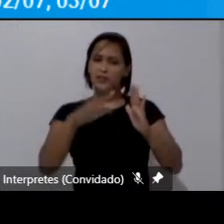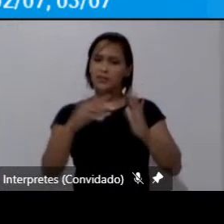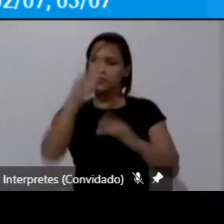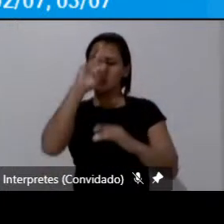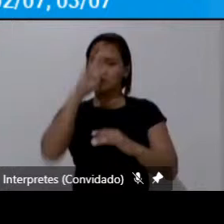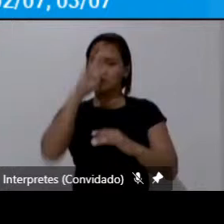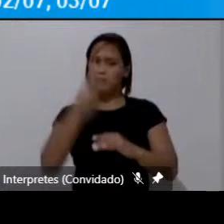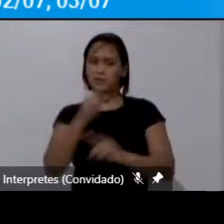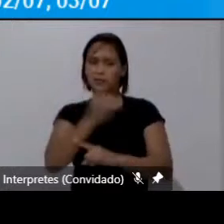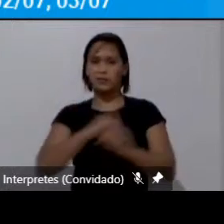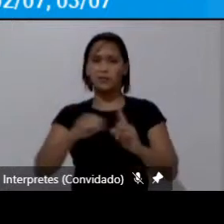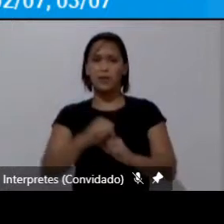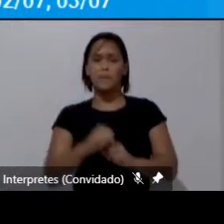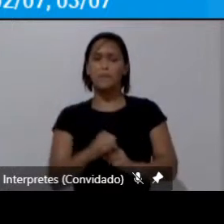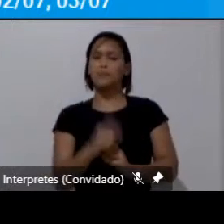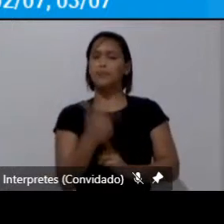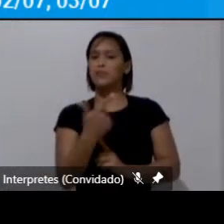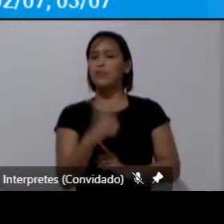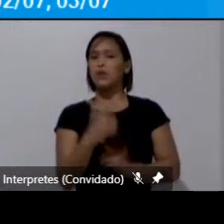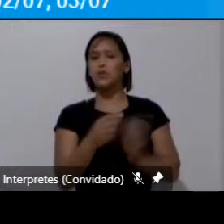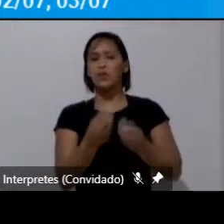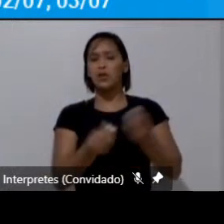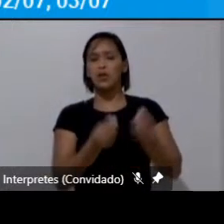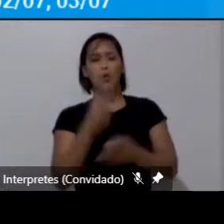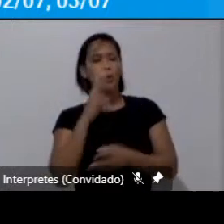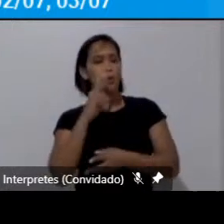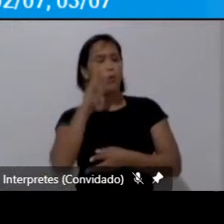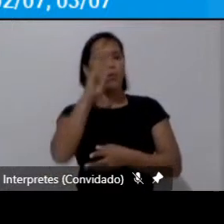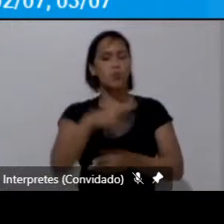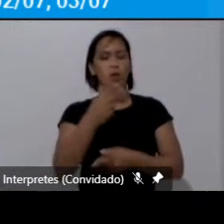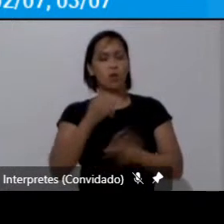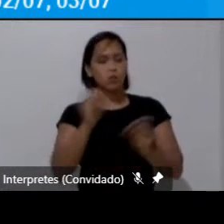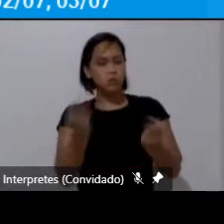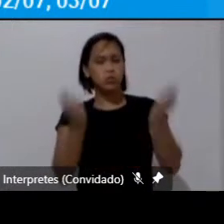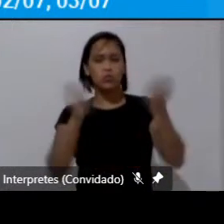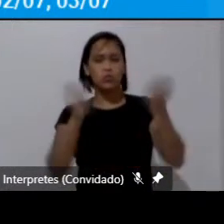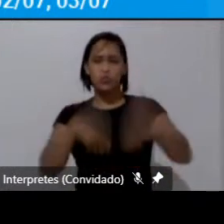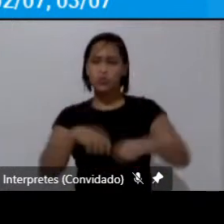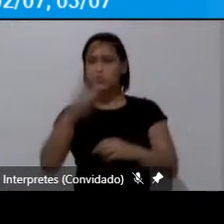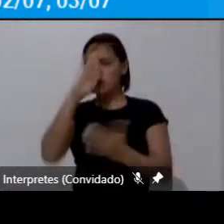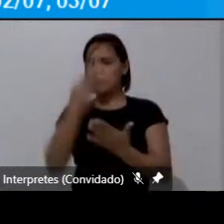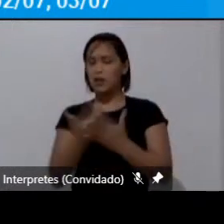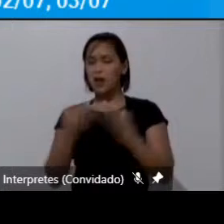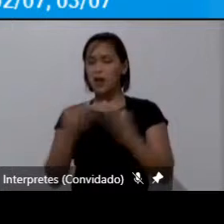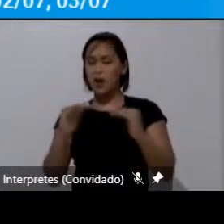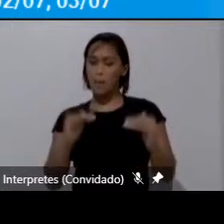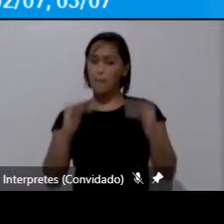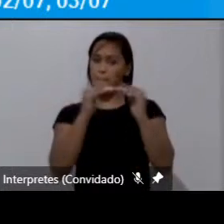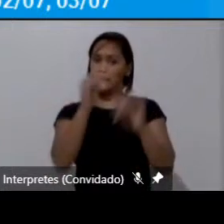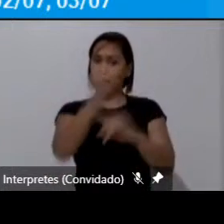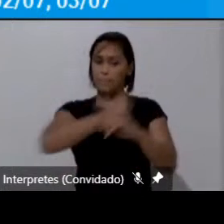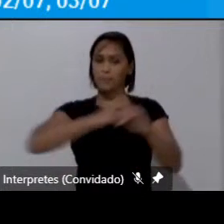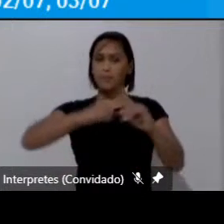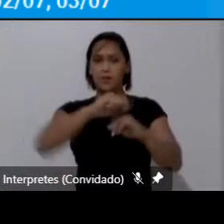sociedade não dá para a gente não considerar que o padrão de segregação sócio-espacial que a gente vive nas